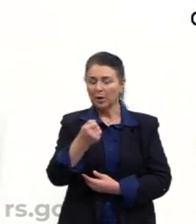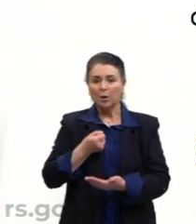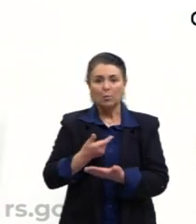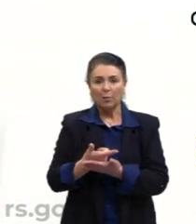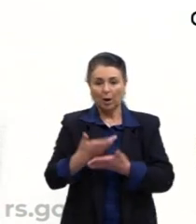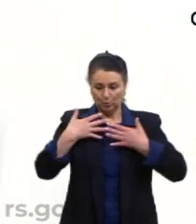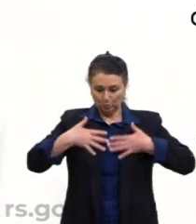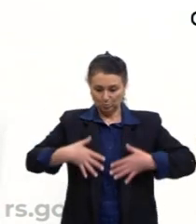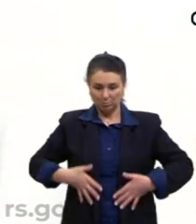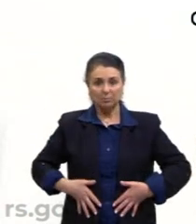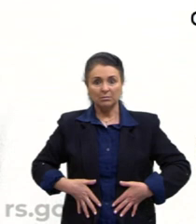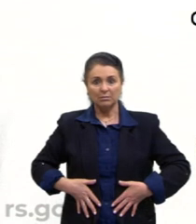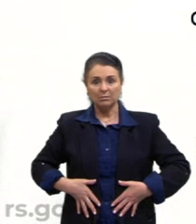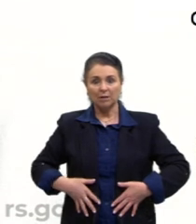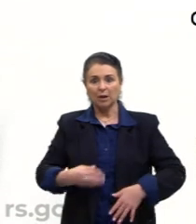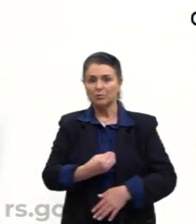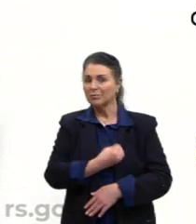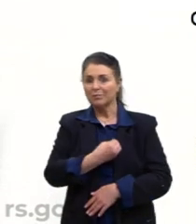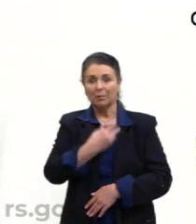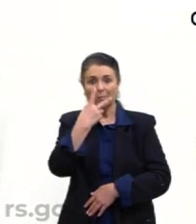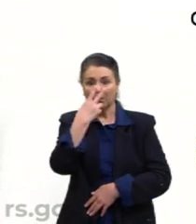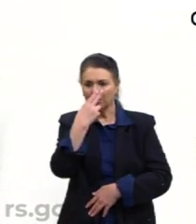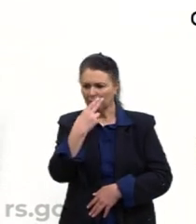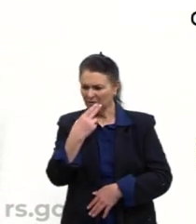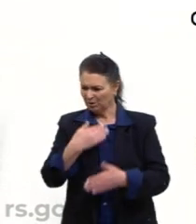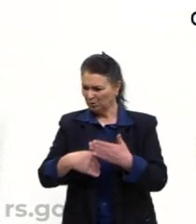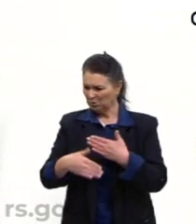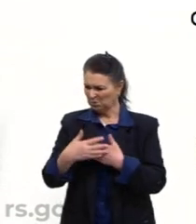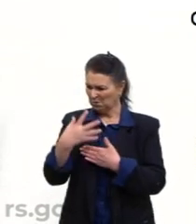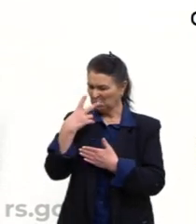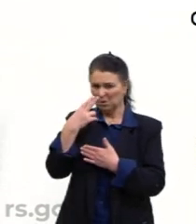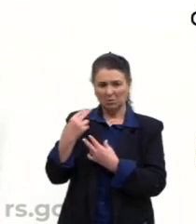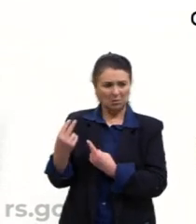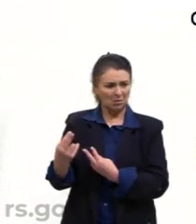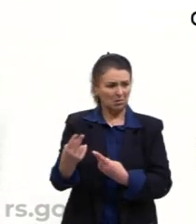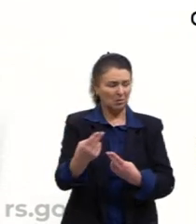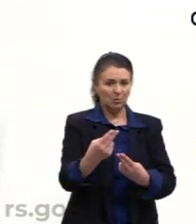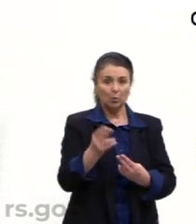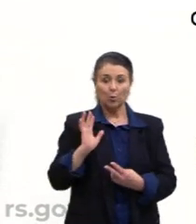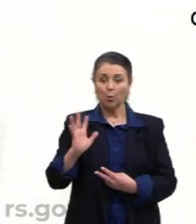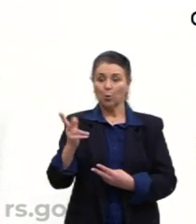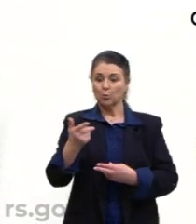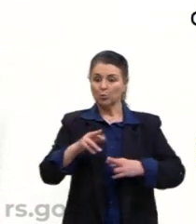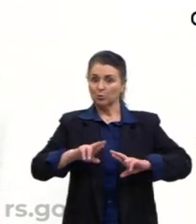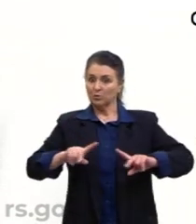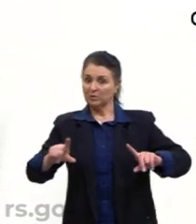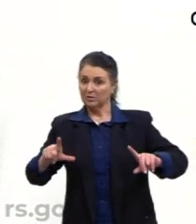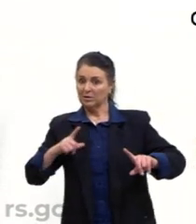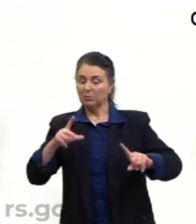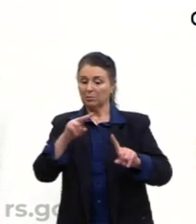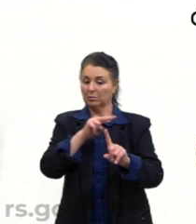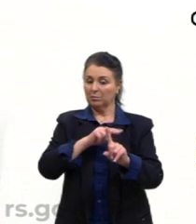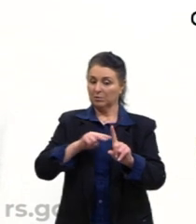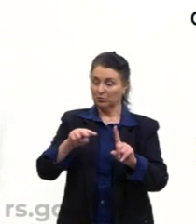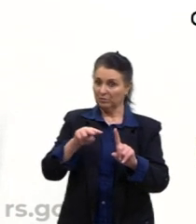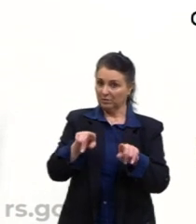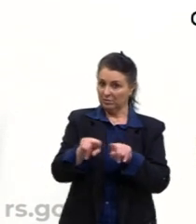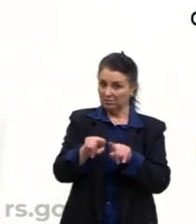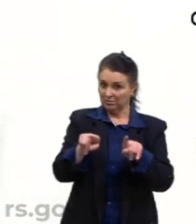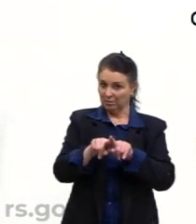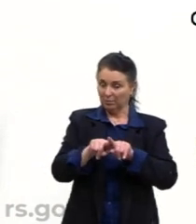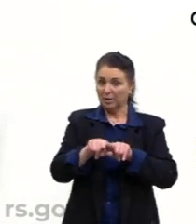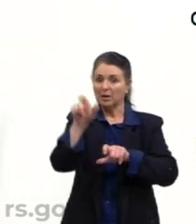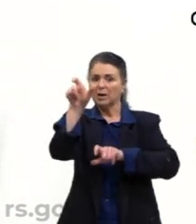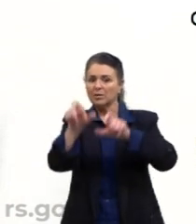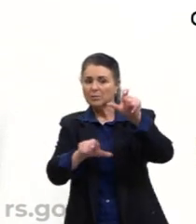vestir, forma de viver muito parecida umas com as outras. O consumo diferenciado, há essa perspectiva também. O público